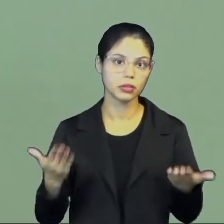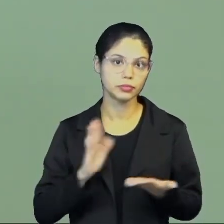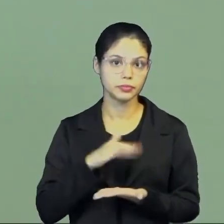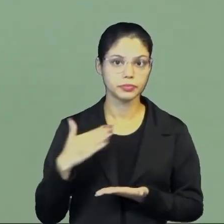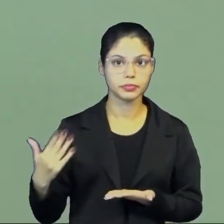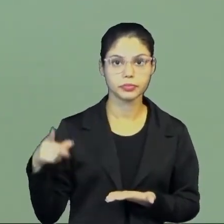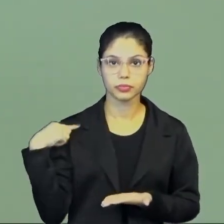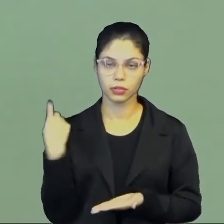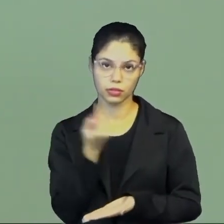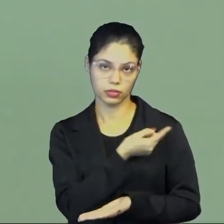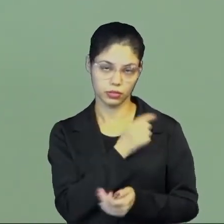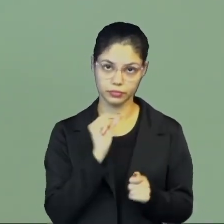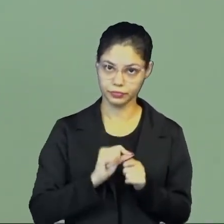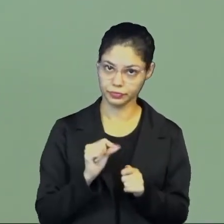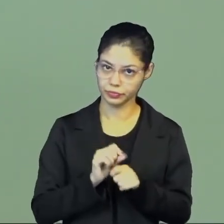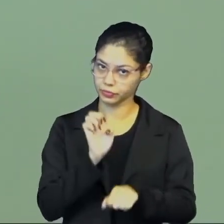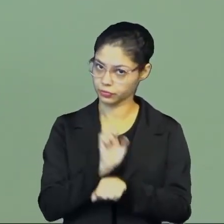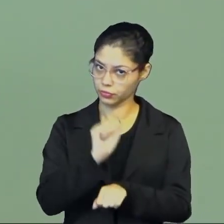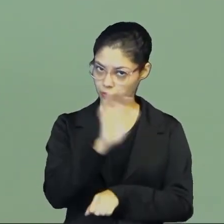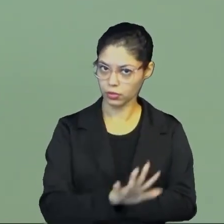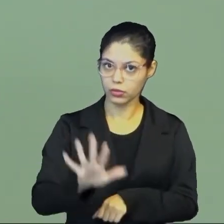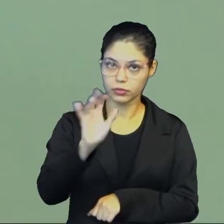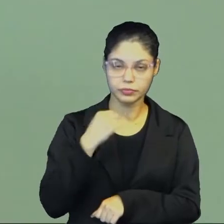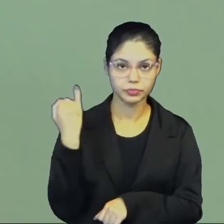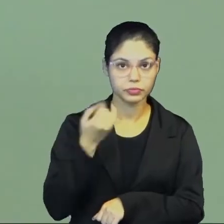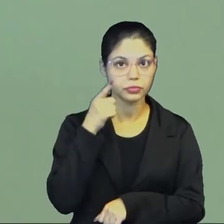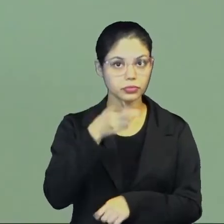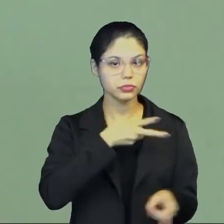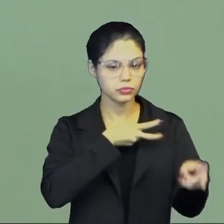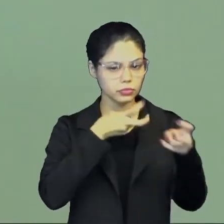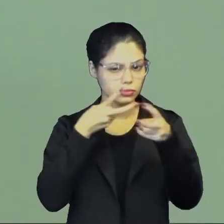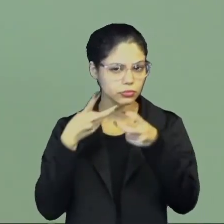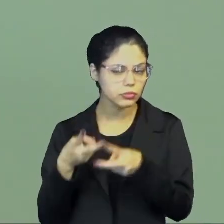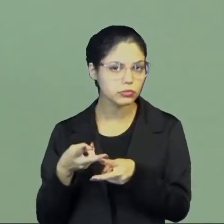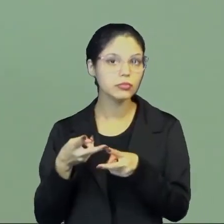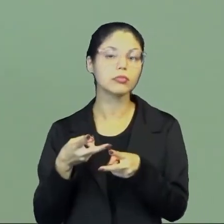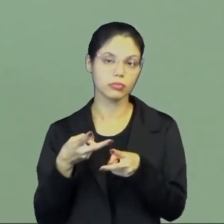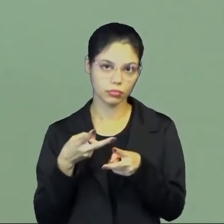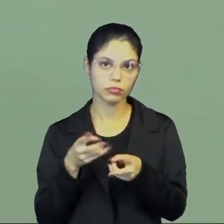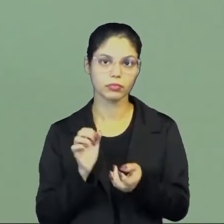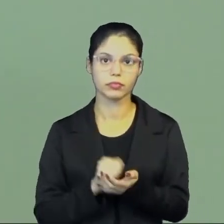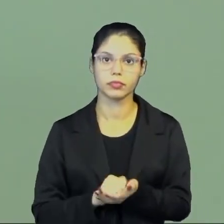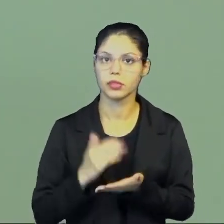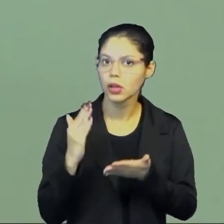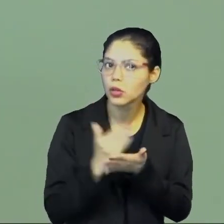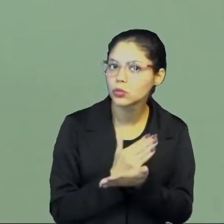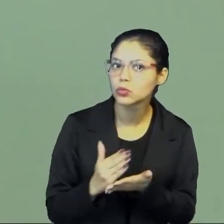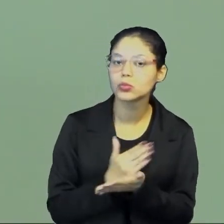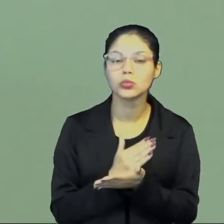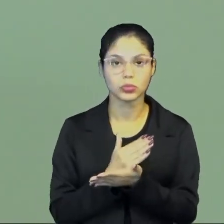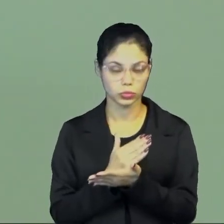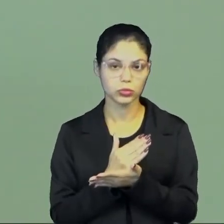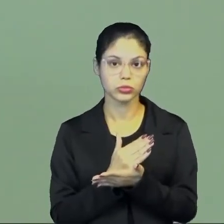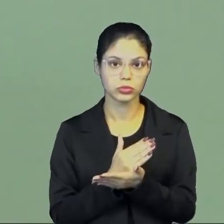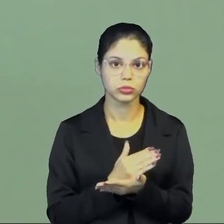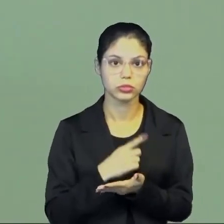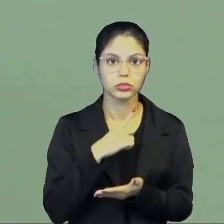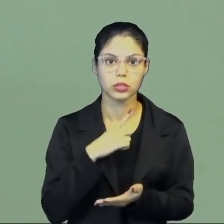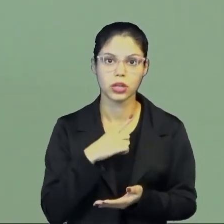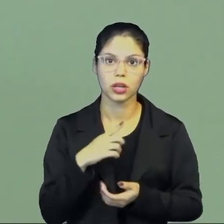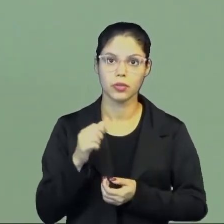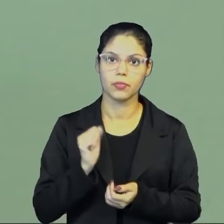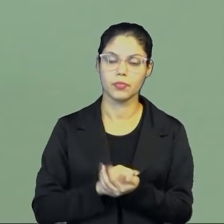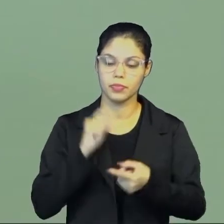quando a gente fala dessa formação dos Estados Nacionais, é importante que vocês percebam que há algumas transições. A gente tem uma